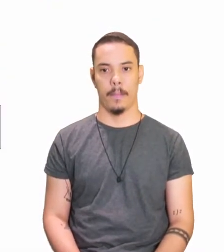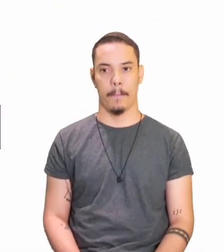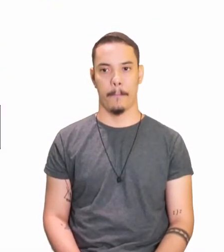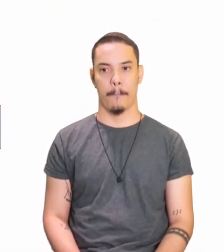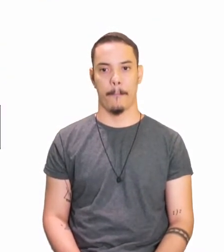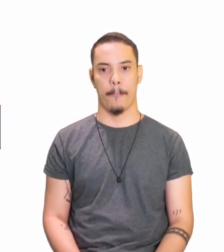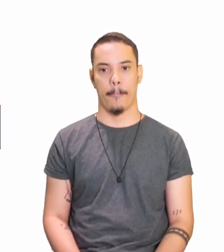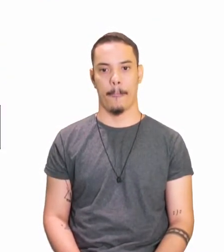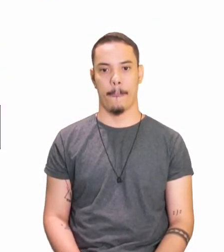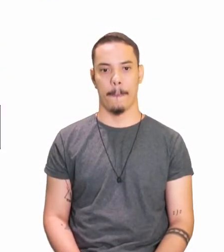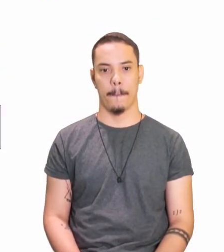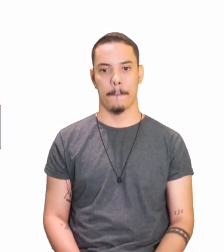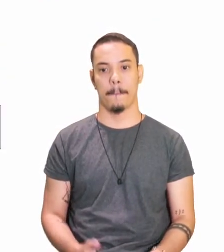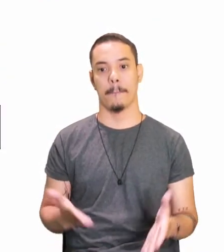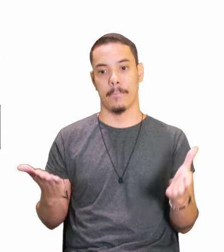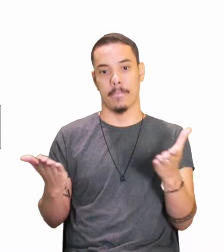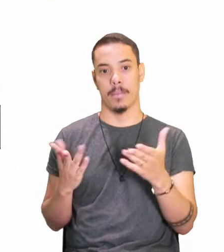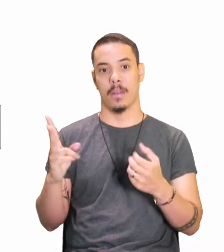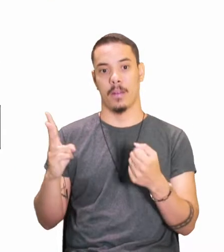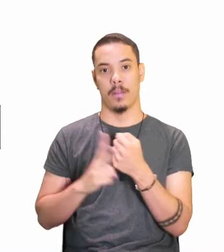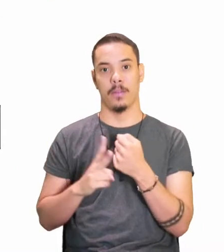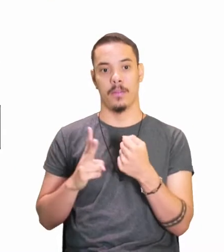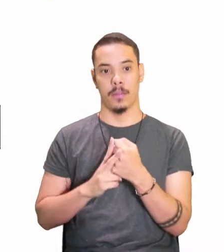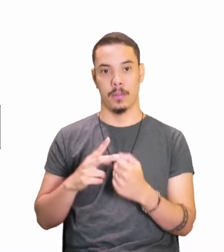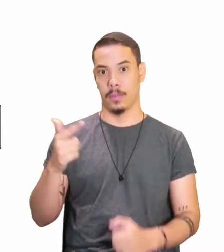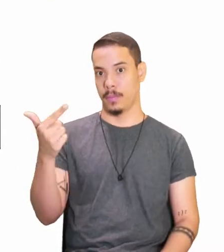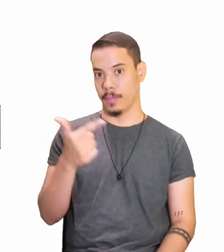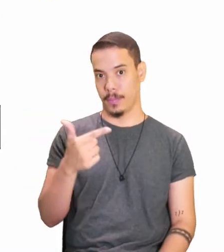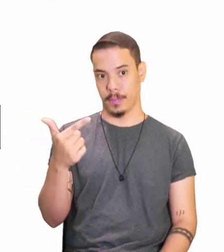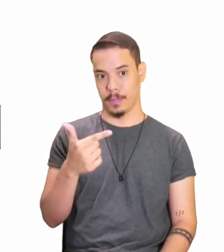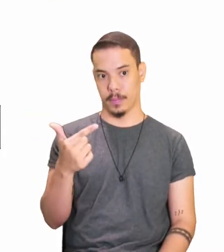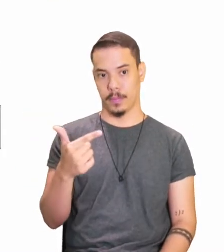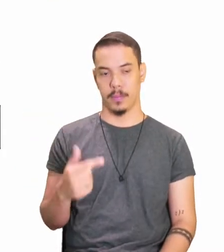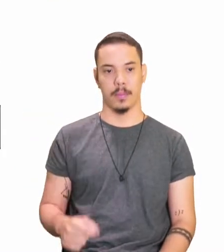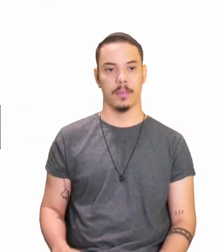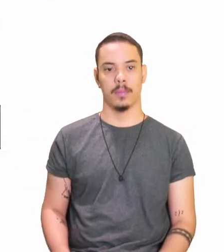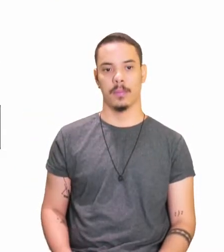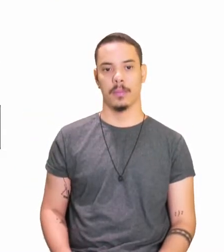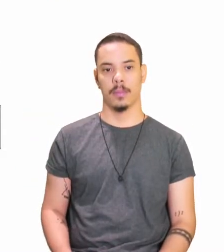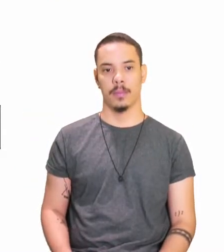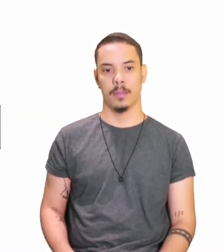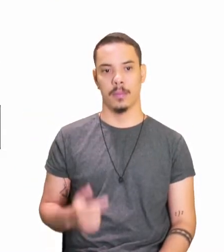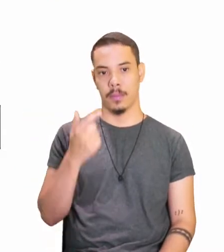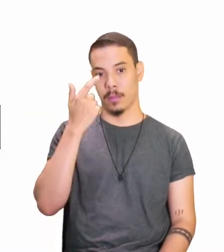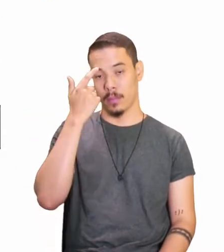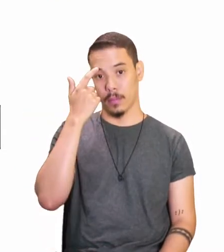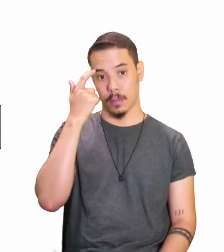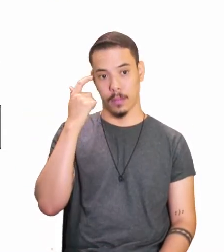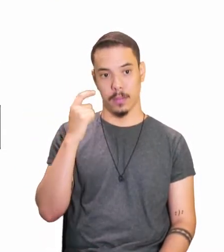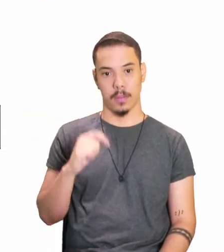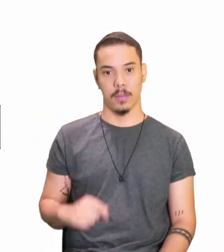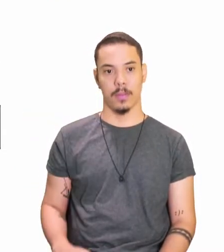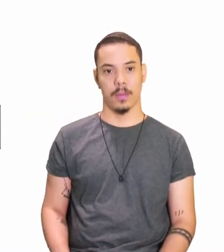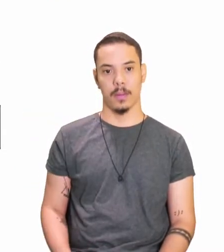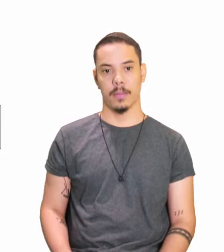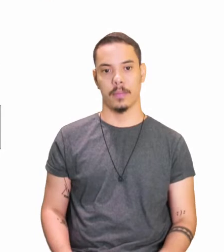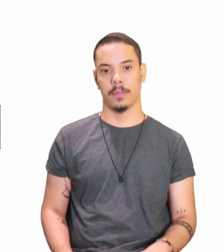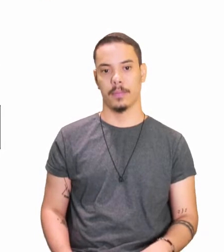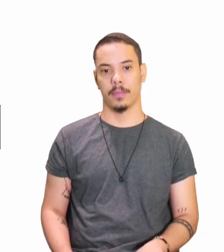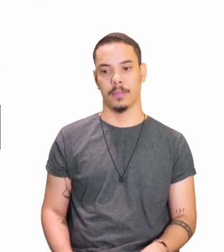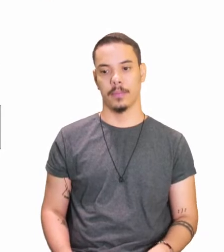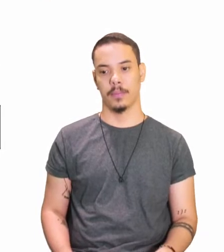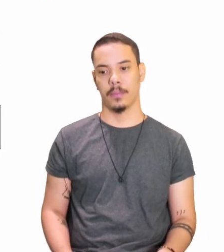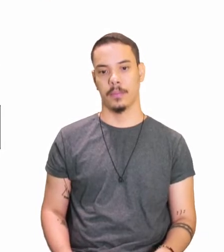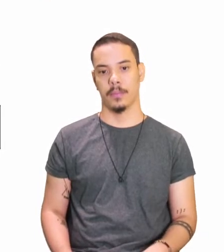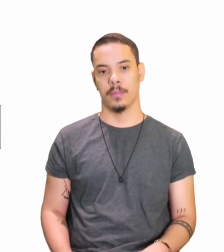Agora, amado, o verbo da segunda conjugação, o verbo regular. Eu tenho, eu bato, tu